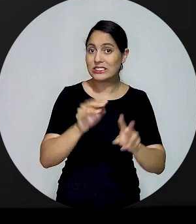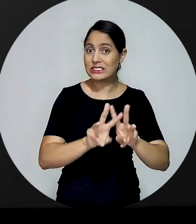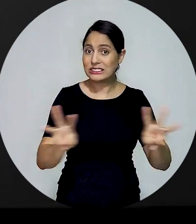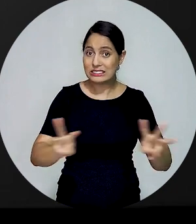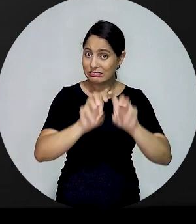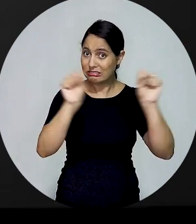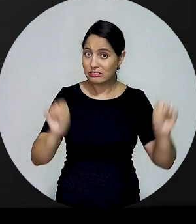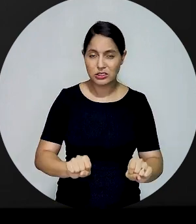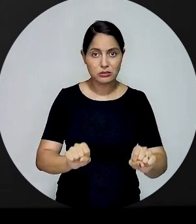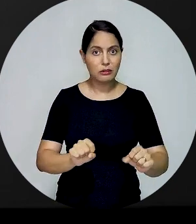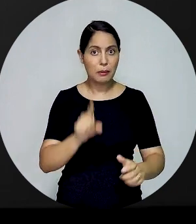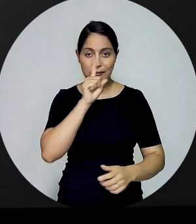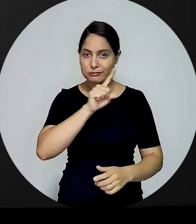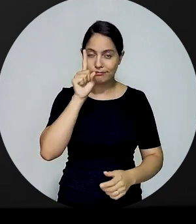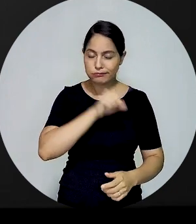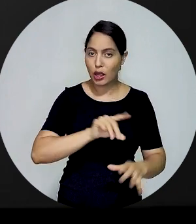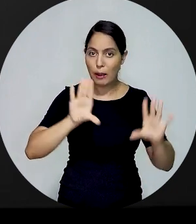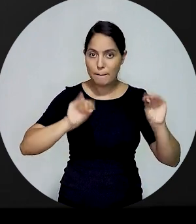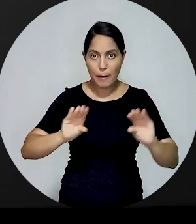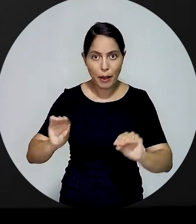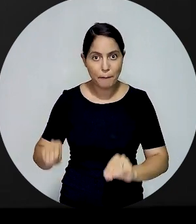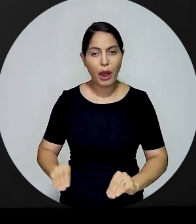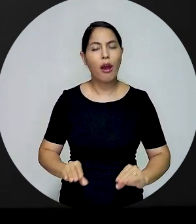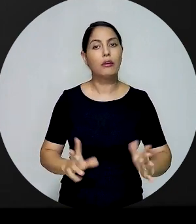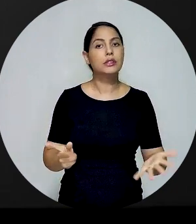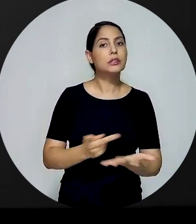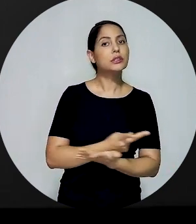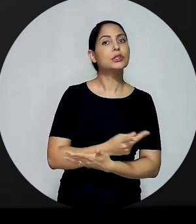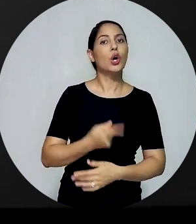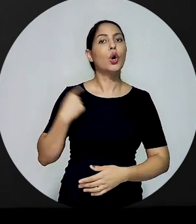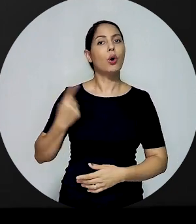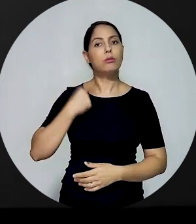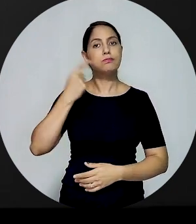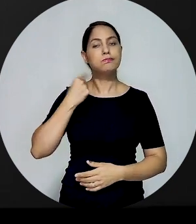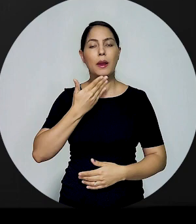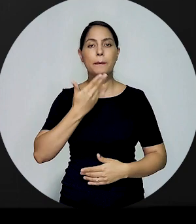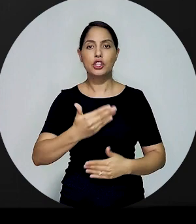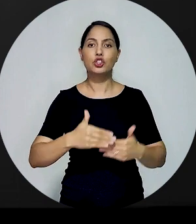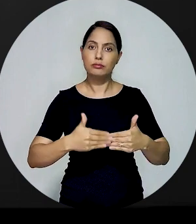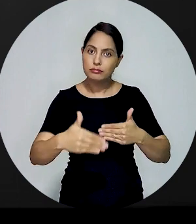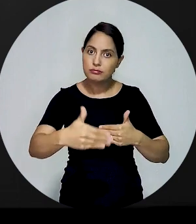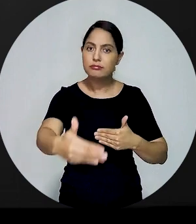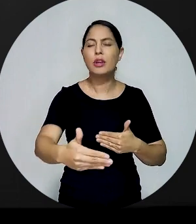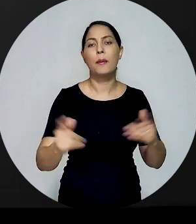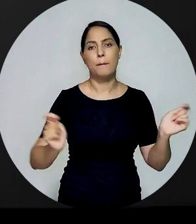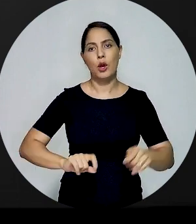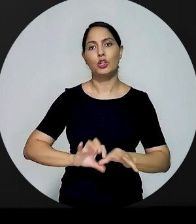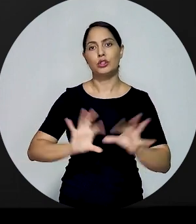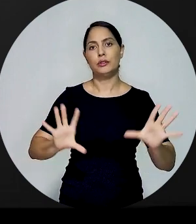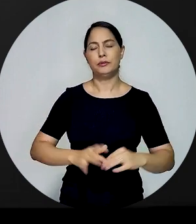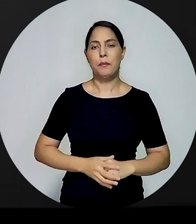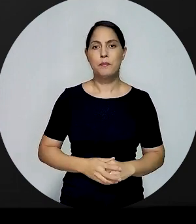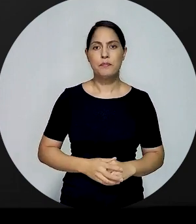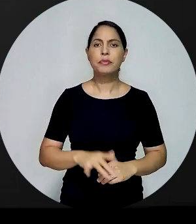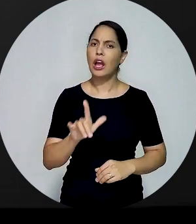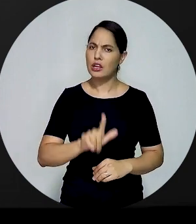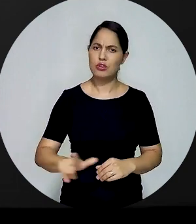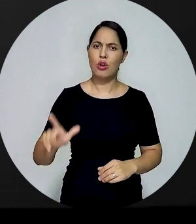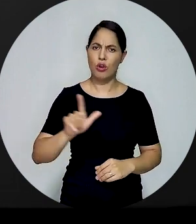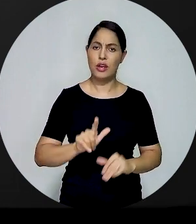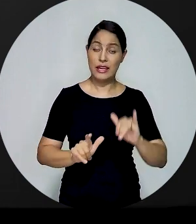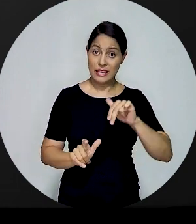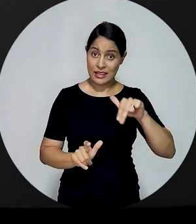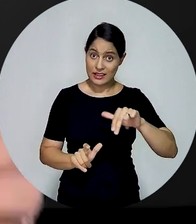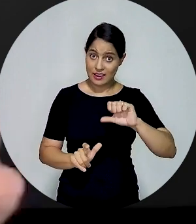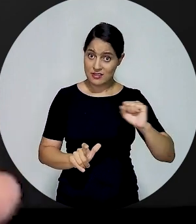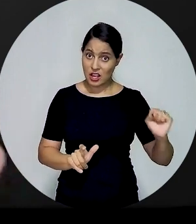sai do ar ou se tem o problema, o advogado pode fazer essa denúncia para garantir a prorrogação de prazo. Outro cuidado que se tem que ter também